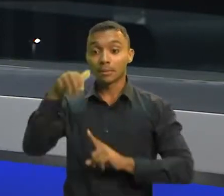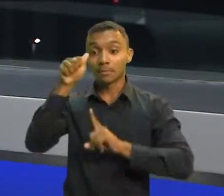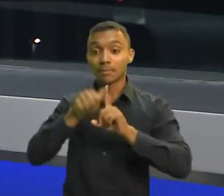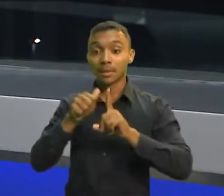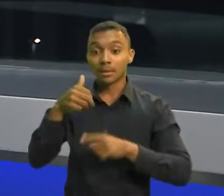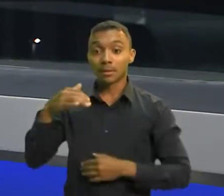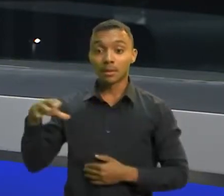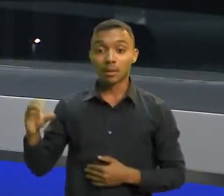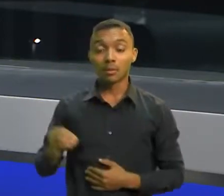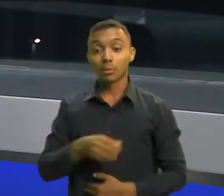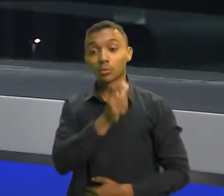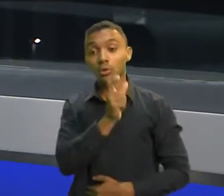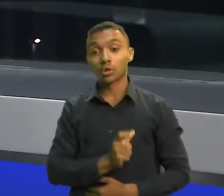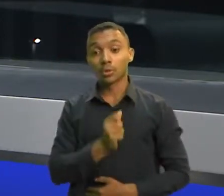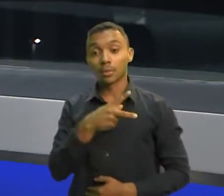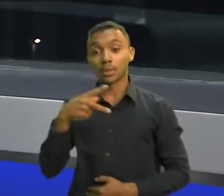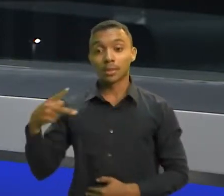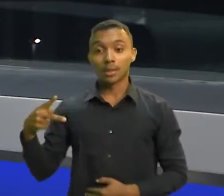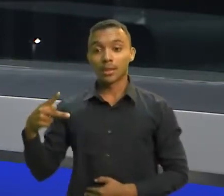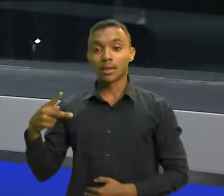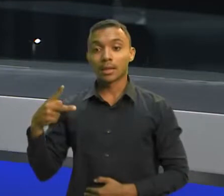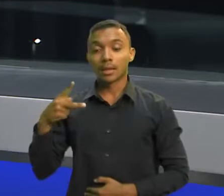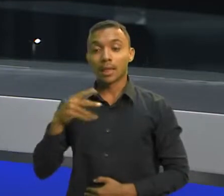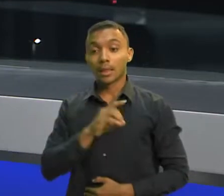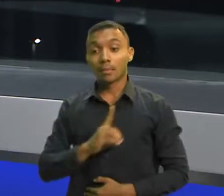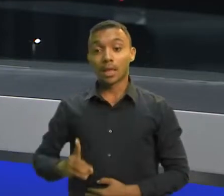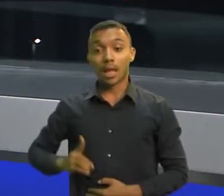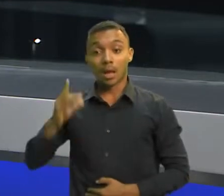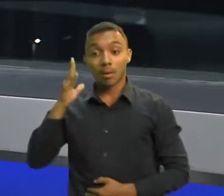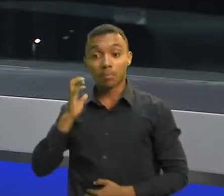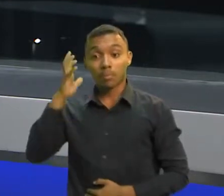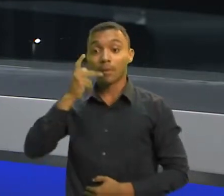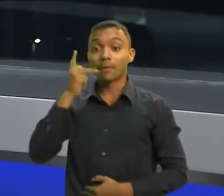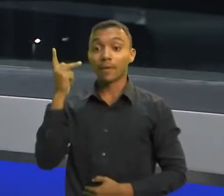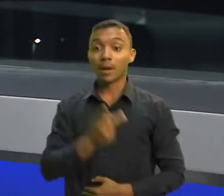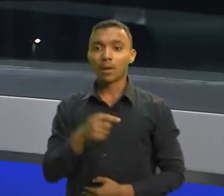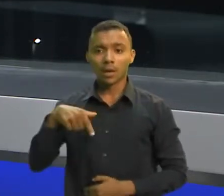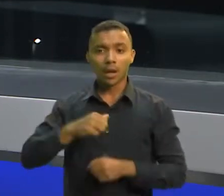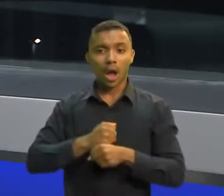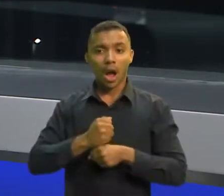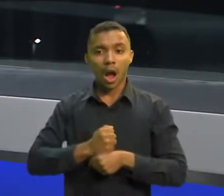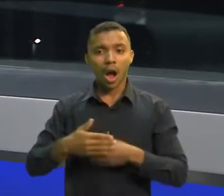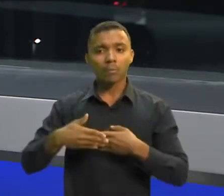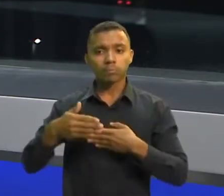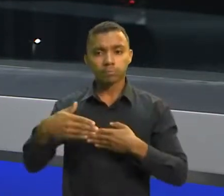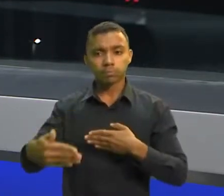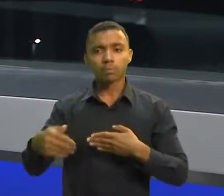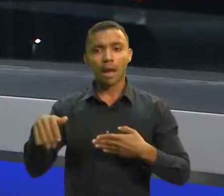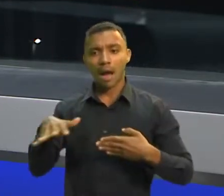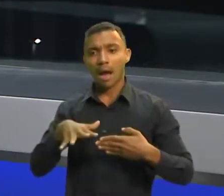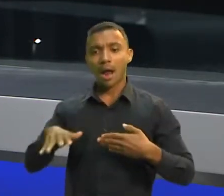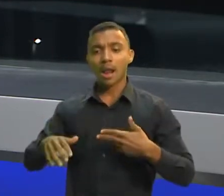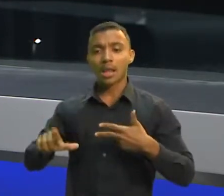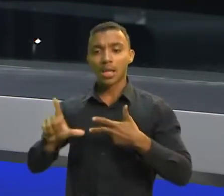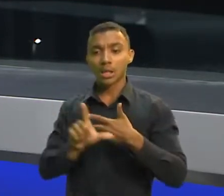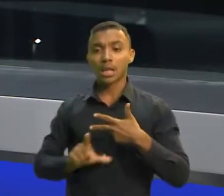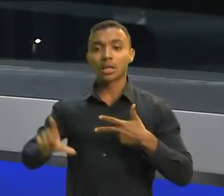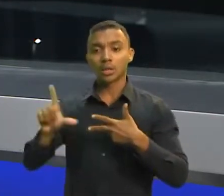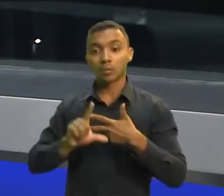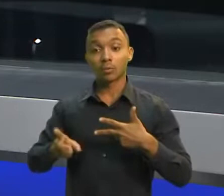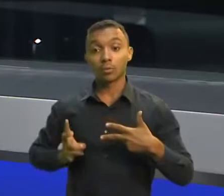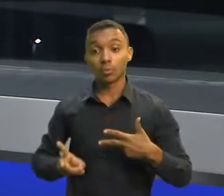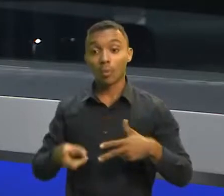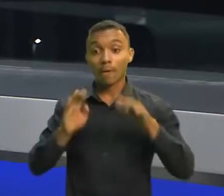deputado Evandro Leitão, destacou que neste ano o Legislativo irá continuar com ações voltadas ao